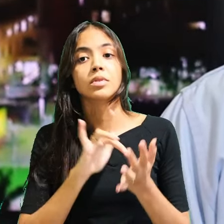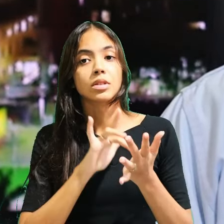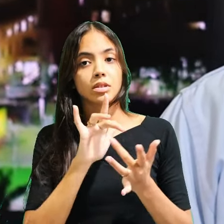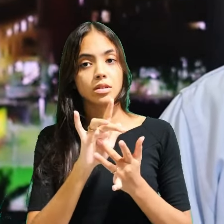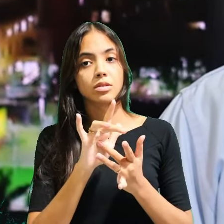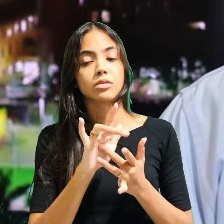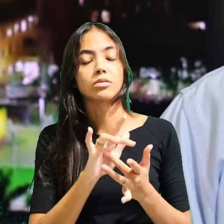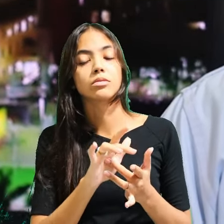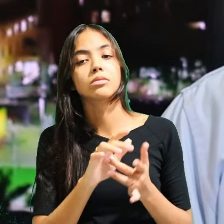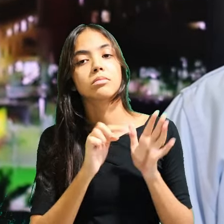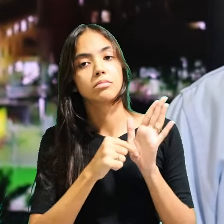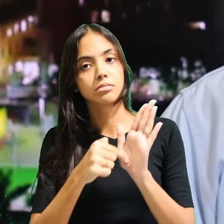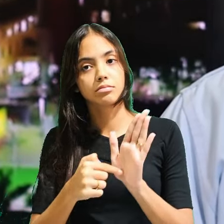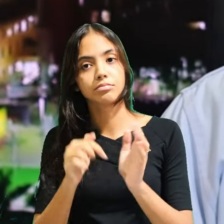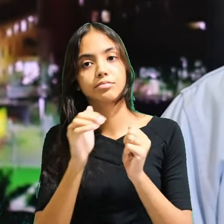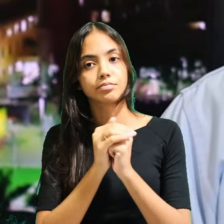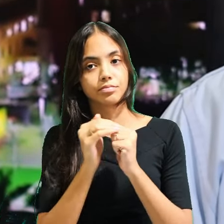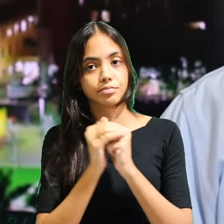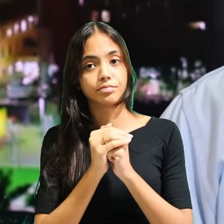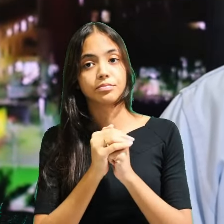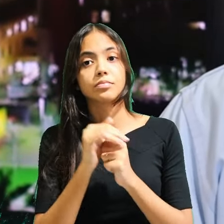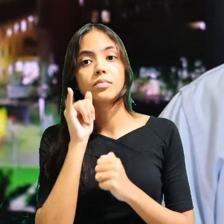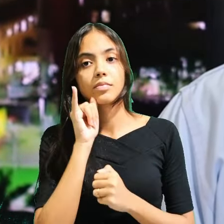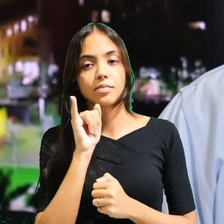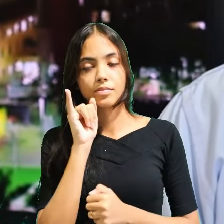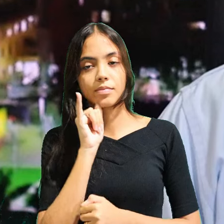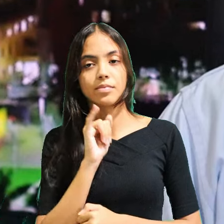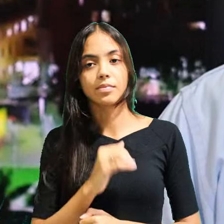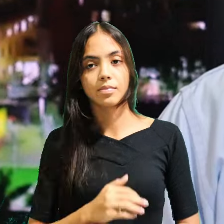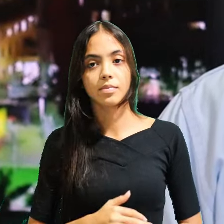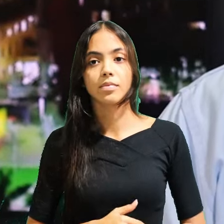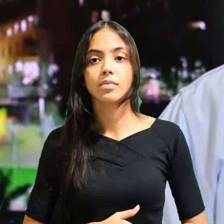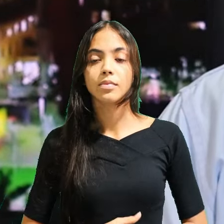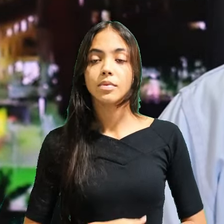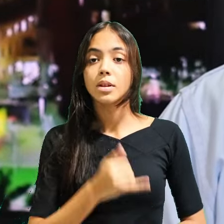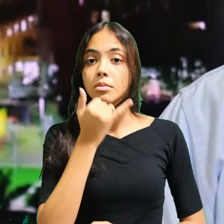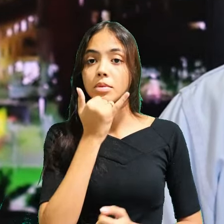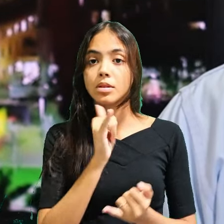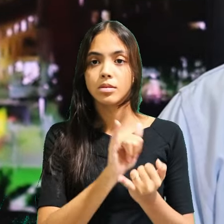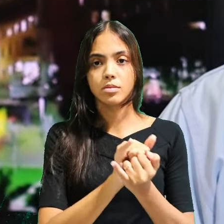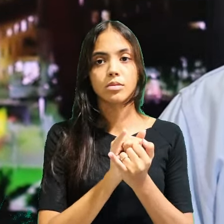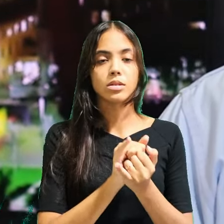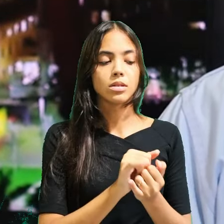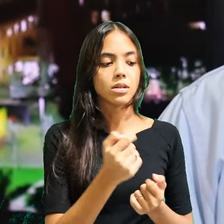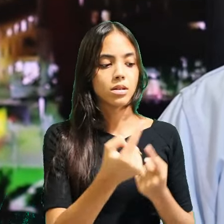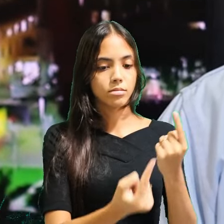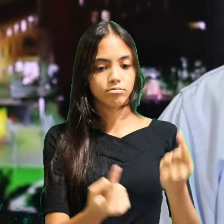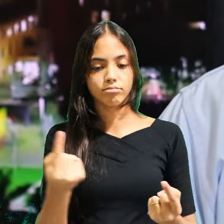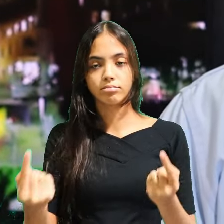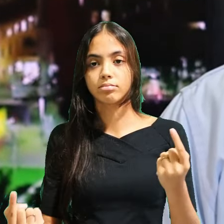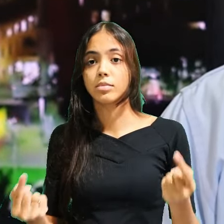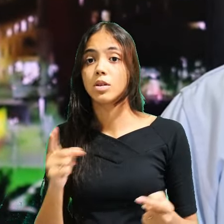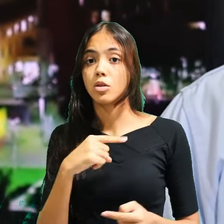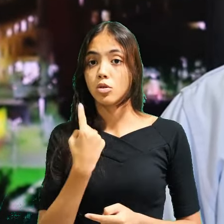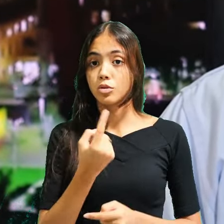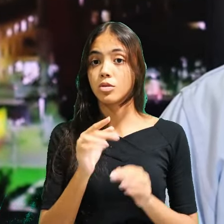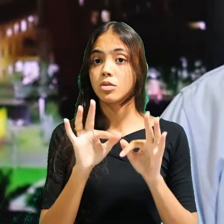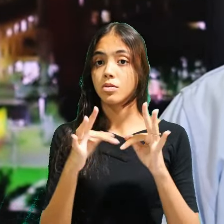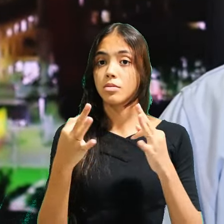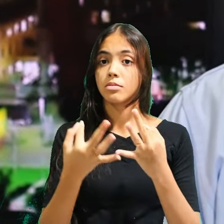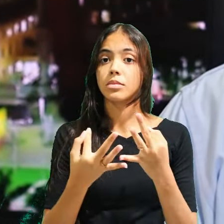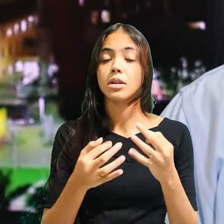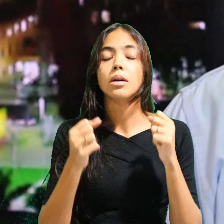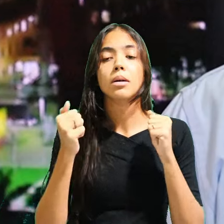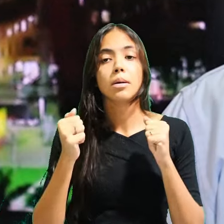menciona na oração do Pai Nosso. Para perdoar o próximo, como nossos familiares, por